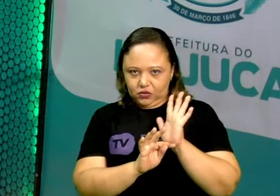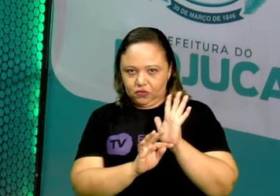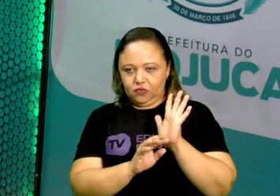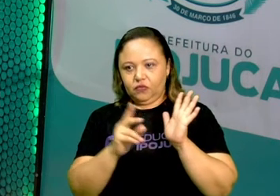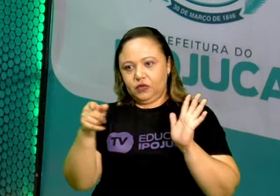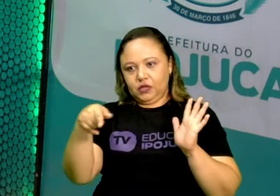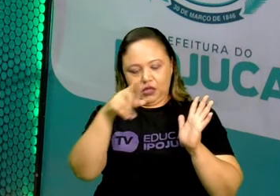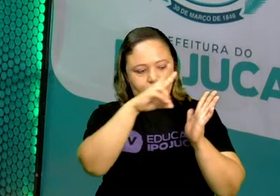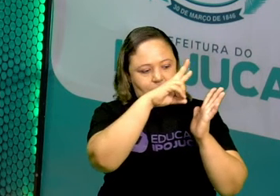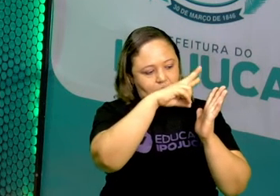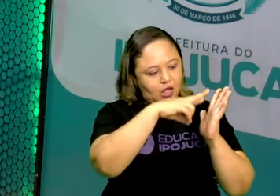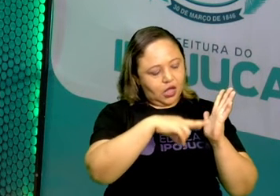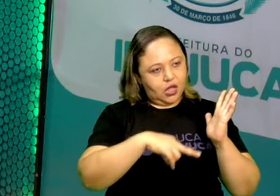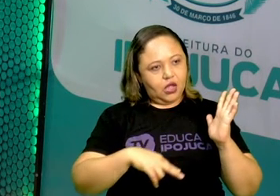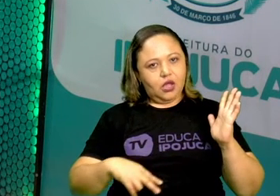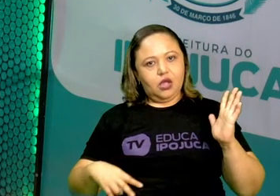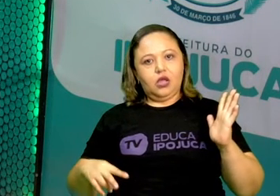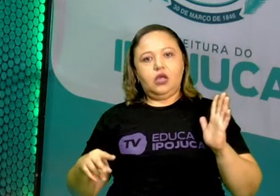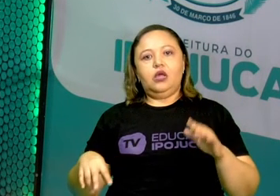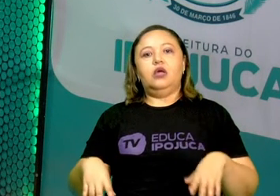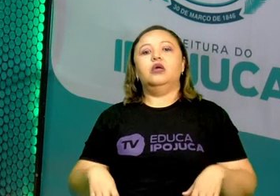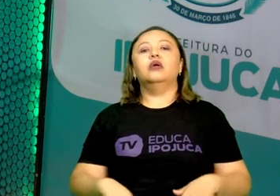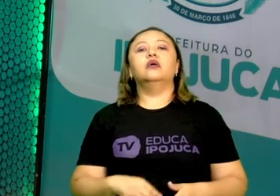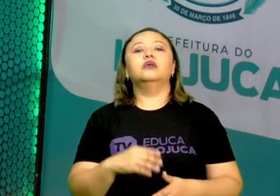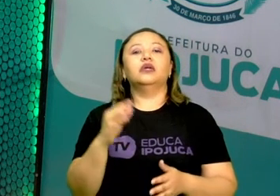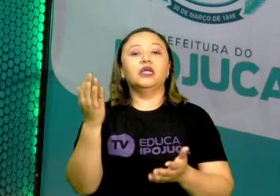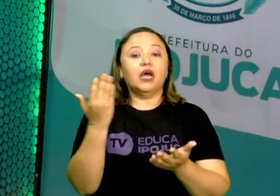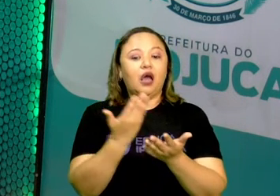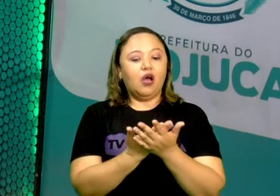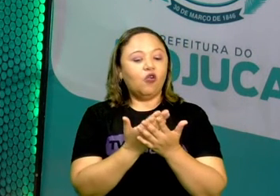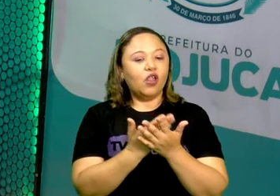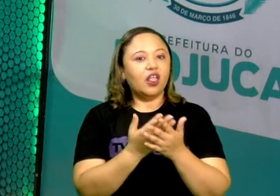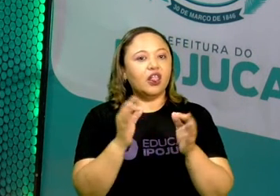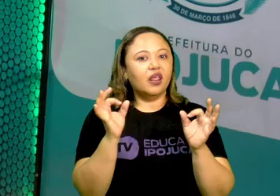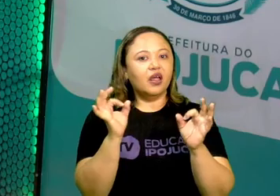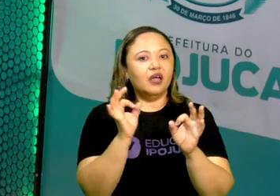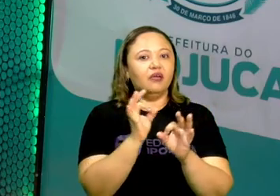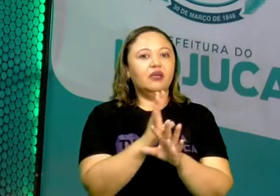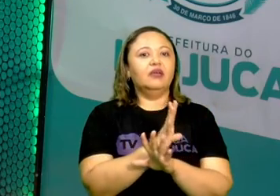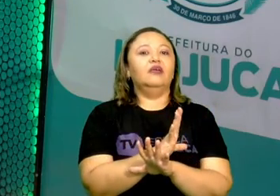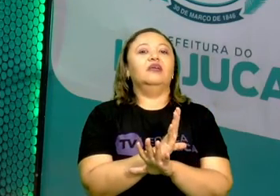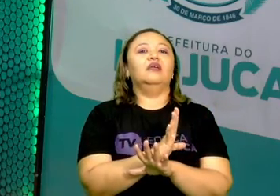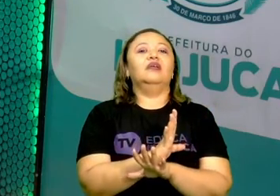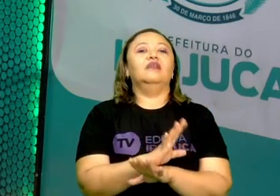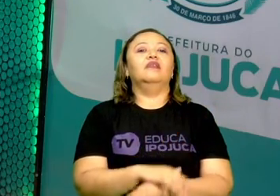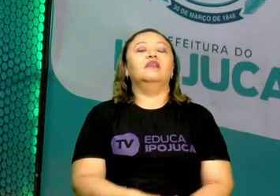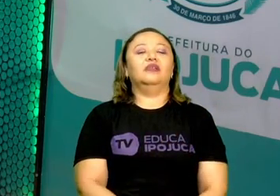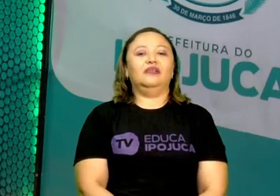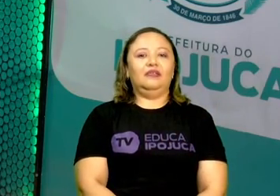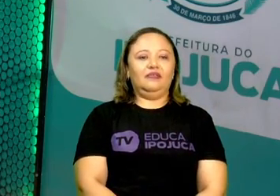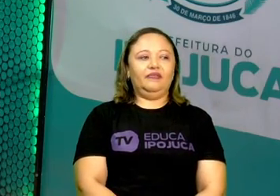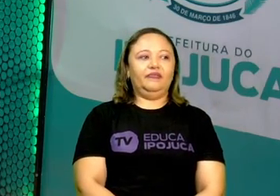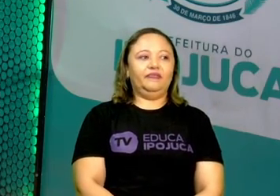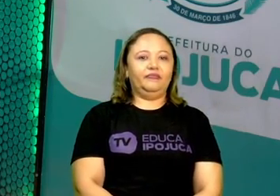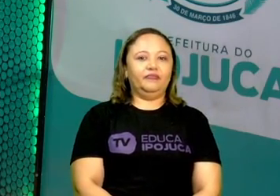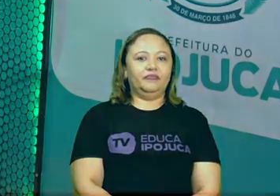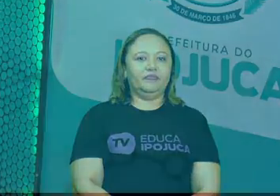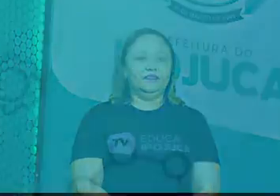vocês essa aula de hoje. Eu aguardo vocês na próxima aula. Até lá, se Deus quiser.